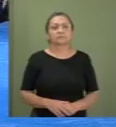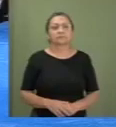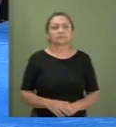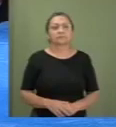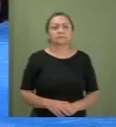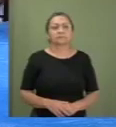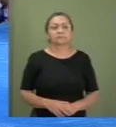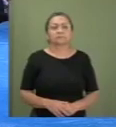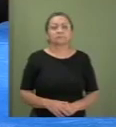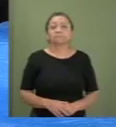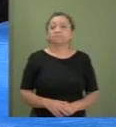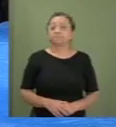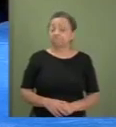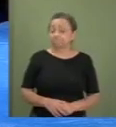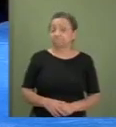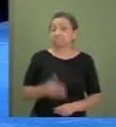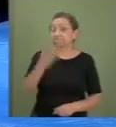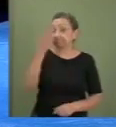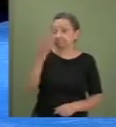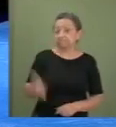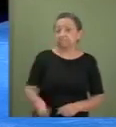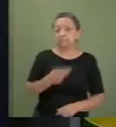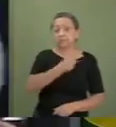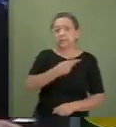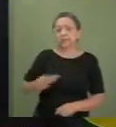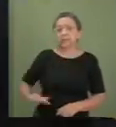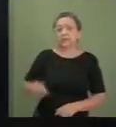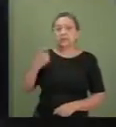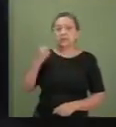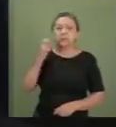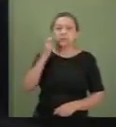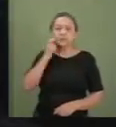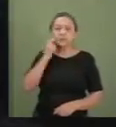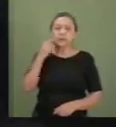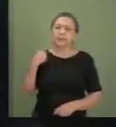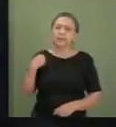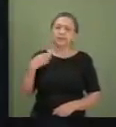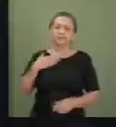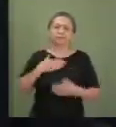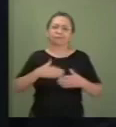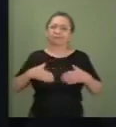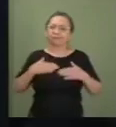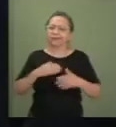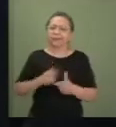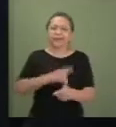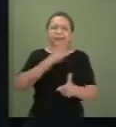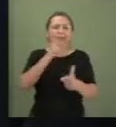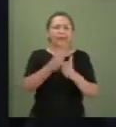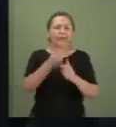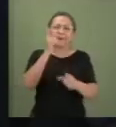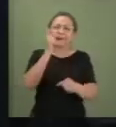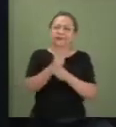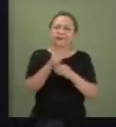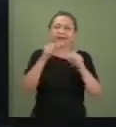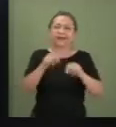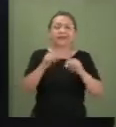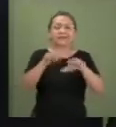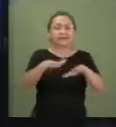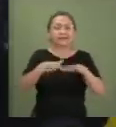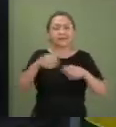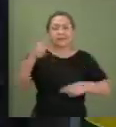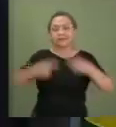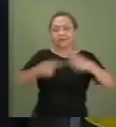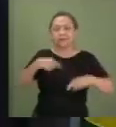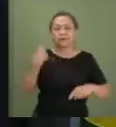Senhor Presidente Rodrigo Pacheco, uma satisfação enorme reencontrá-lo nessa sessão deliberativa do